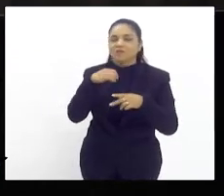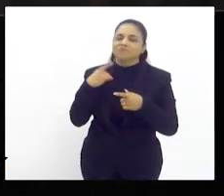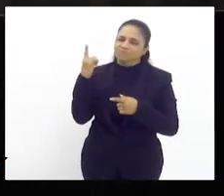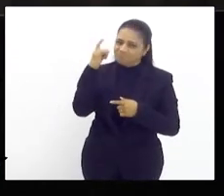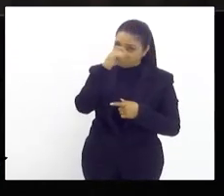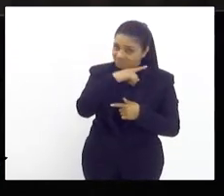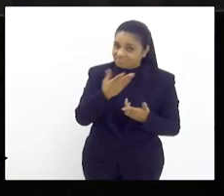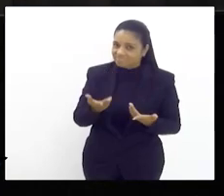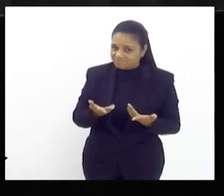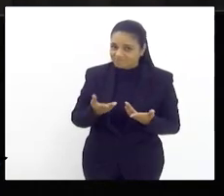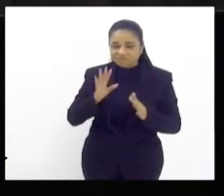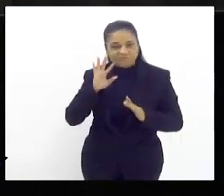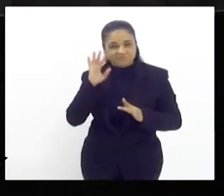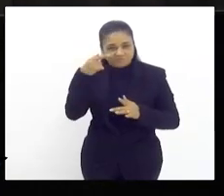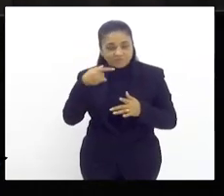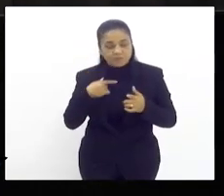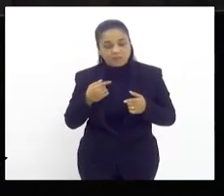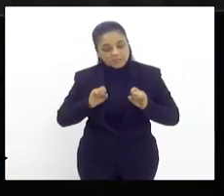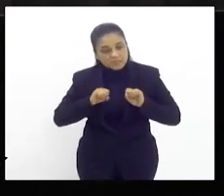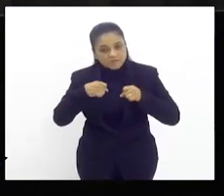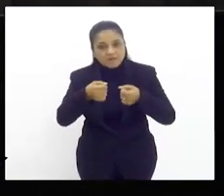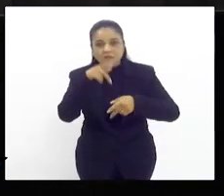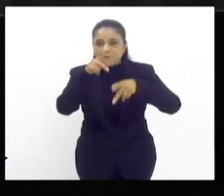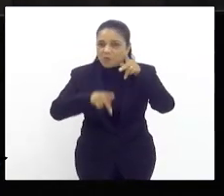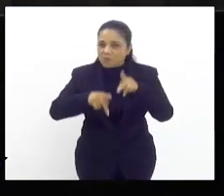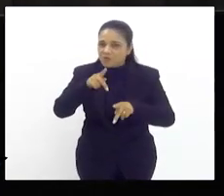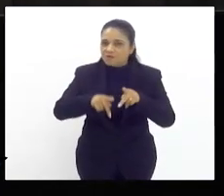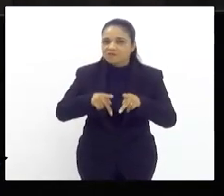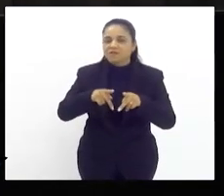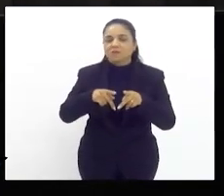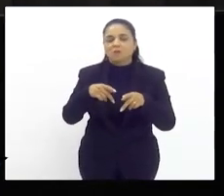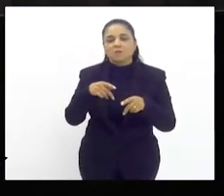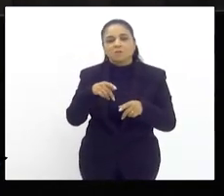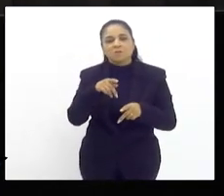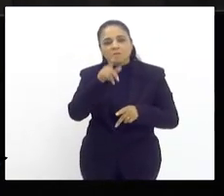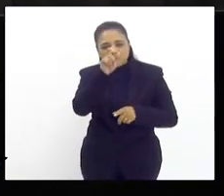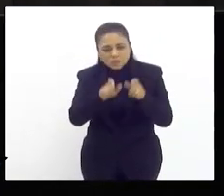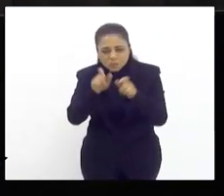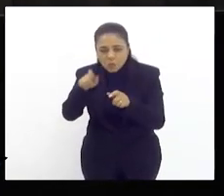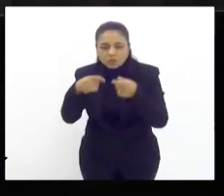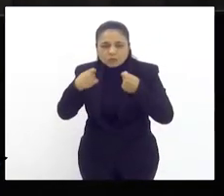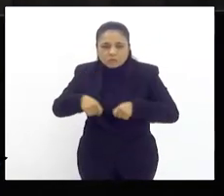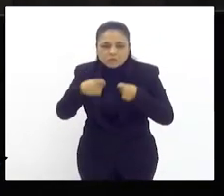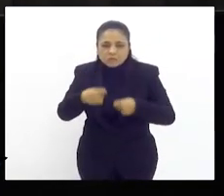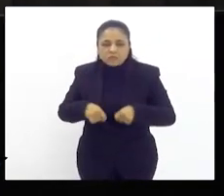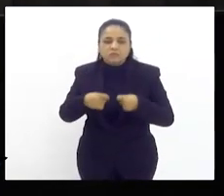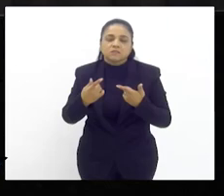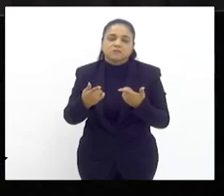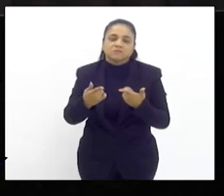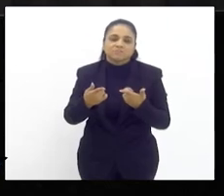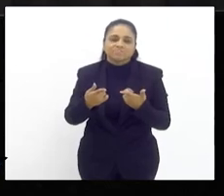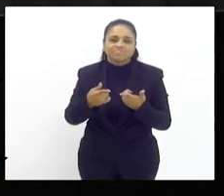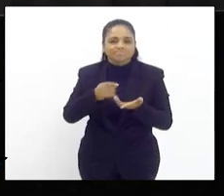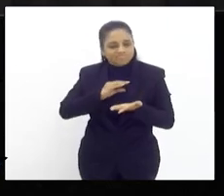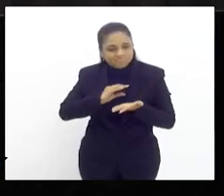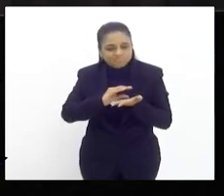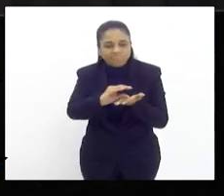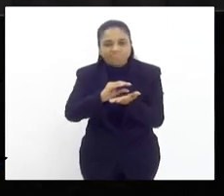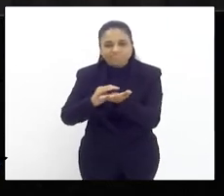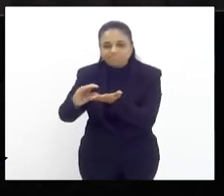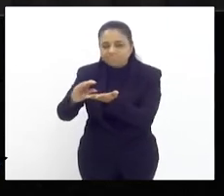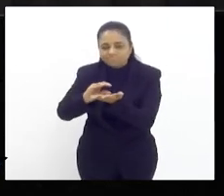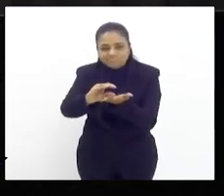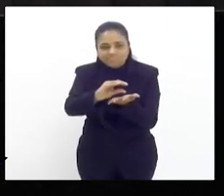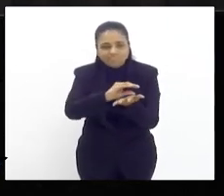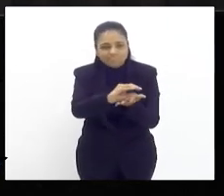aqui para defender a população e principalmente aquelas pessoas que precisam, que recebem o Supera Rio,